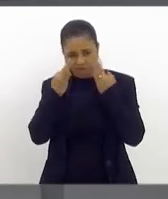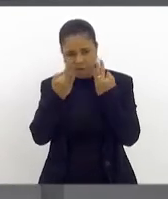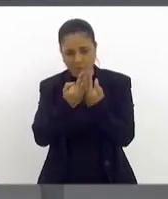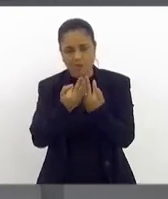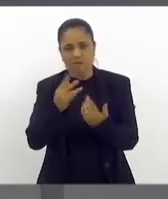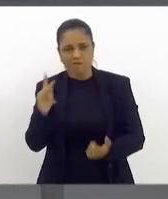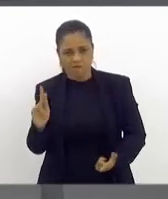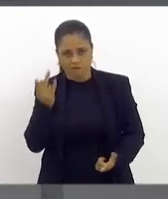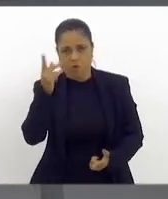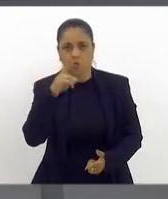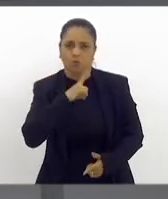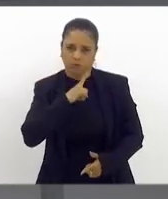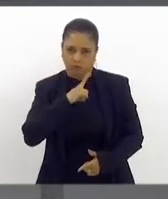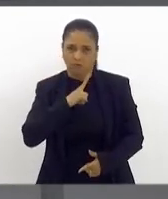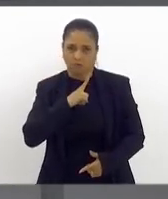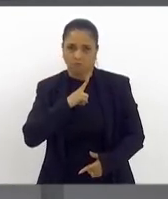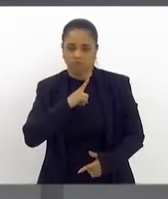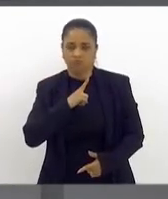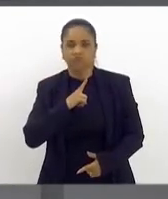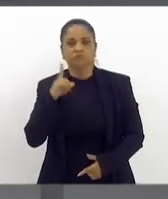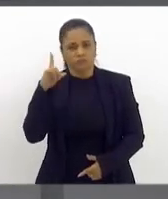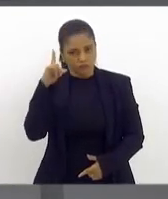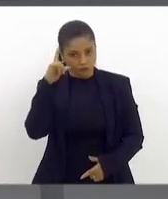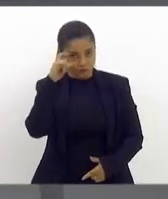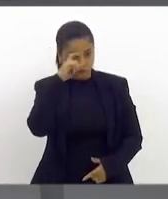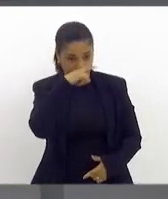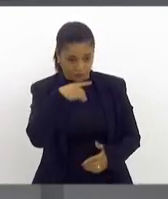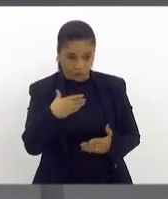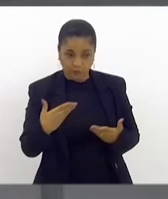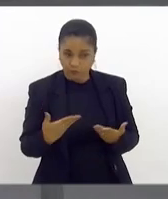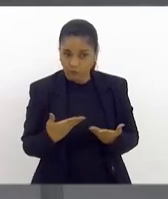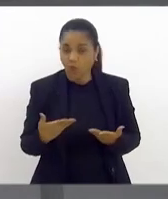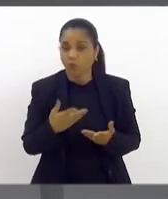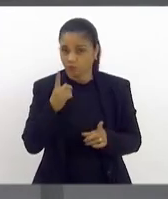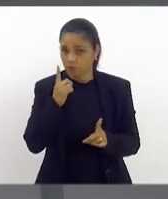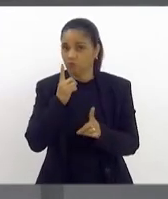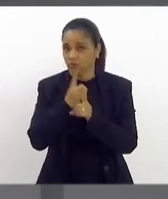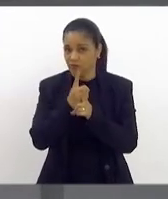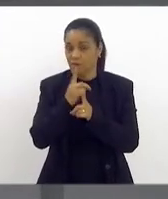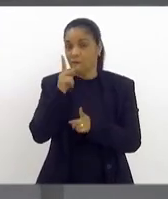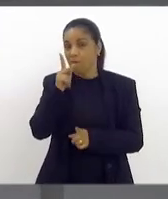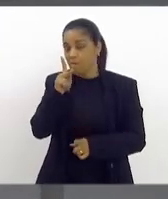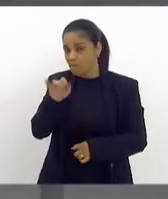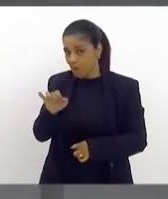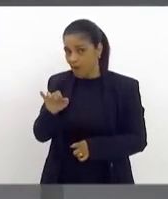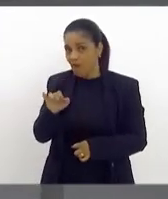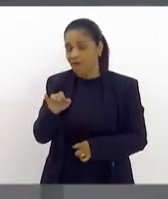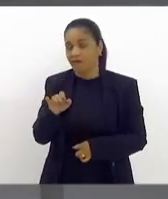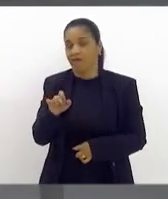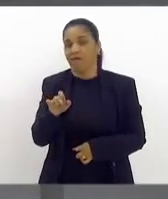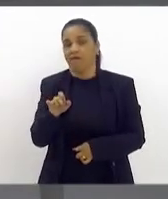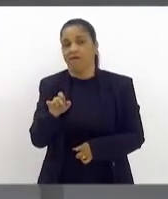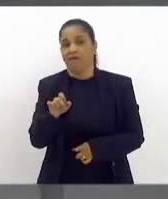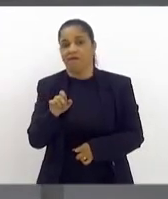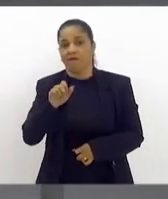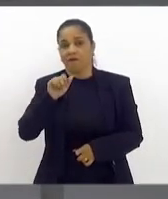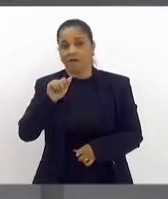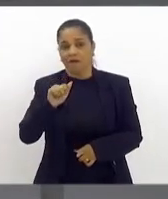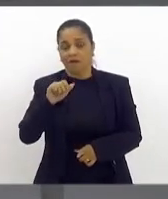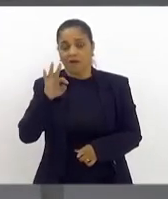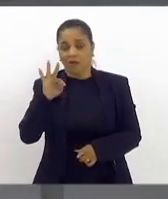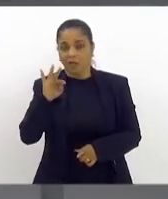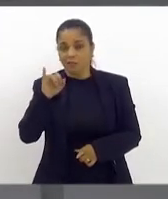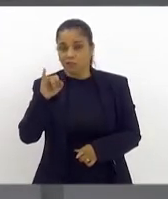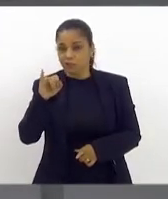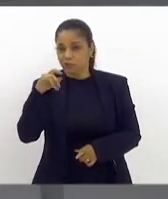Então, assim, nós sabemos que é difícil hoje isso, não é? Um pai atípico, um pai que... A gente estava numa viagem há